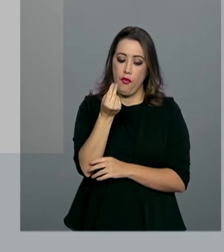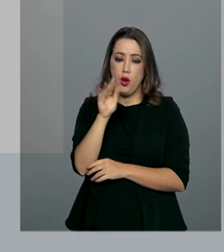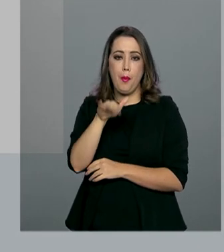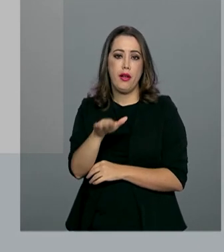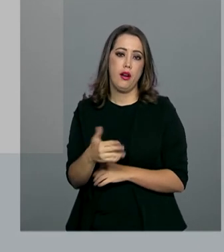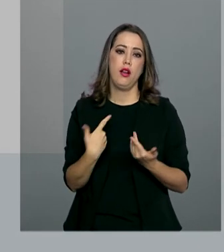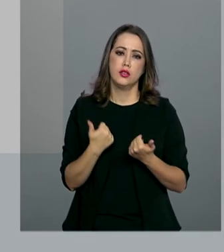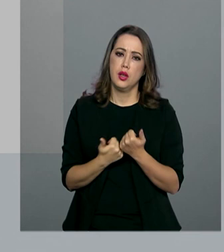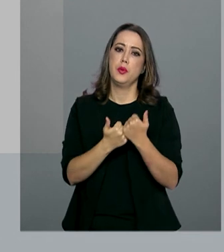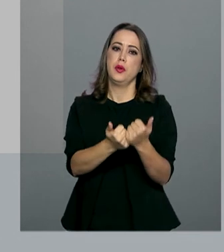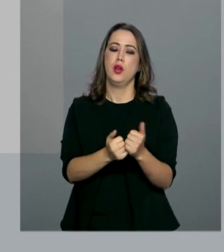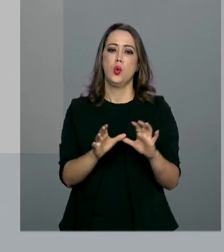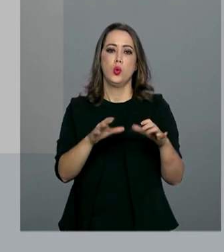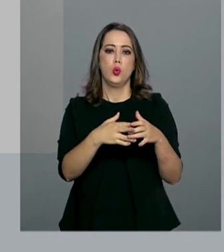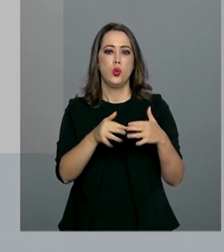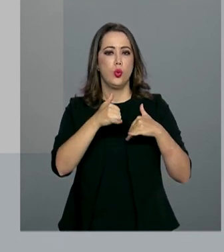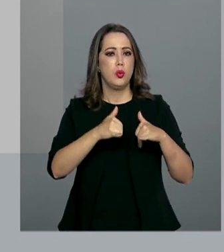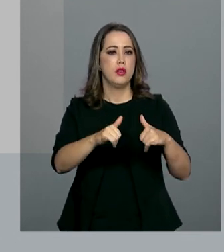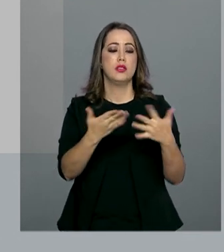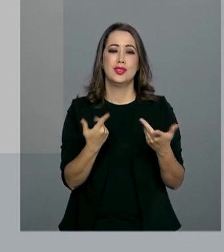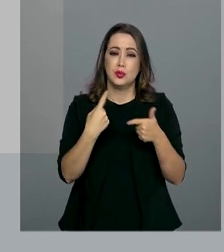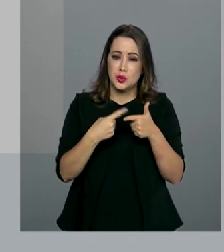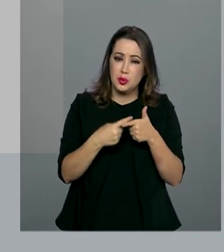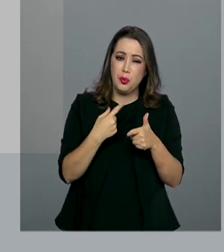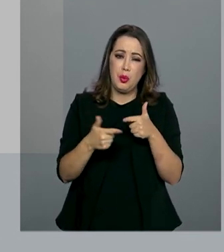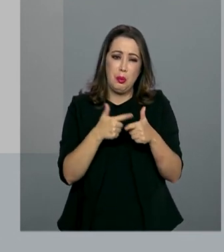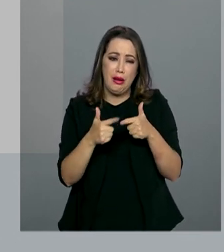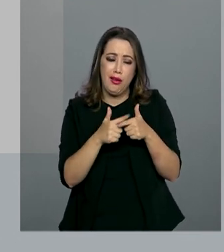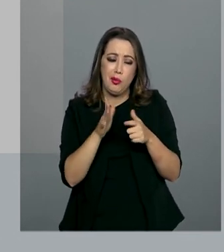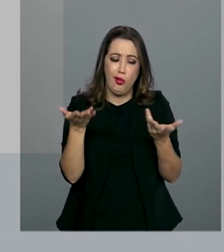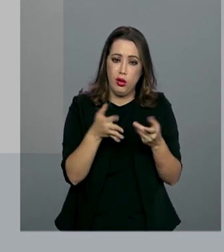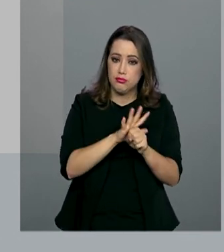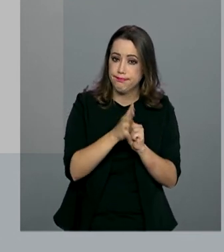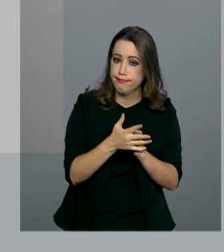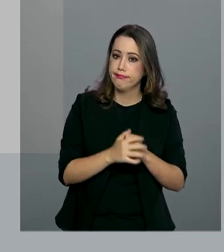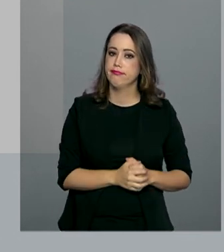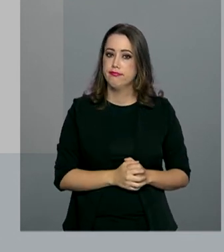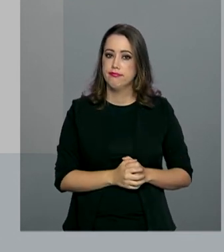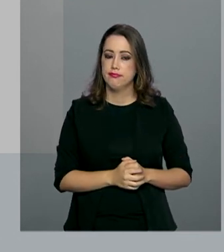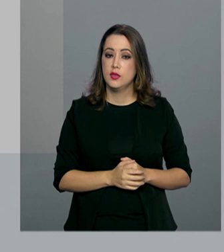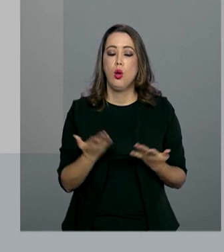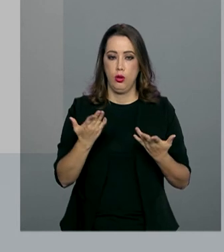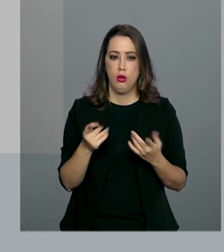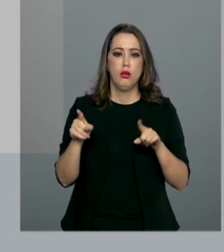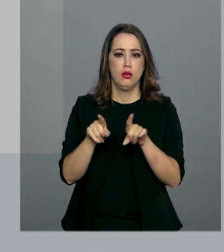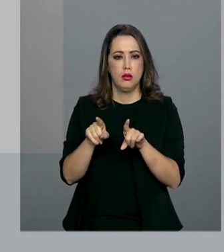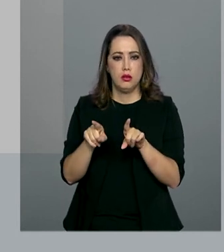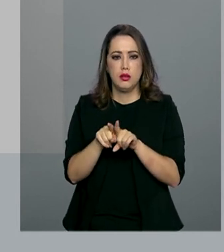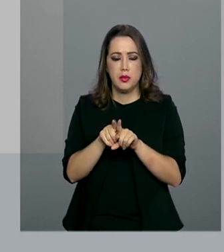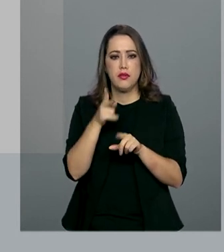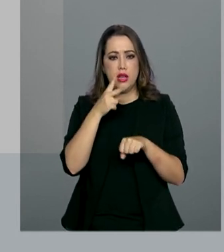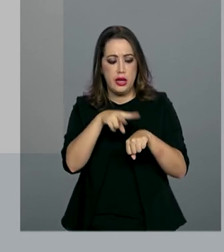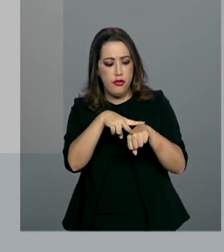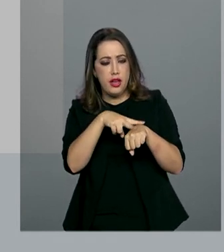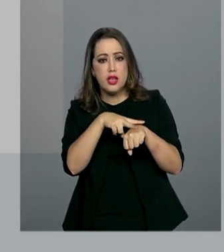e auxiliar o setor elétrico em meio ao cenário de pandemia da Covid-19. A agência destaca que manter a bandeira